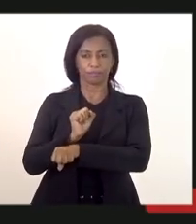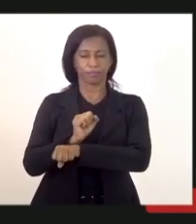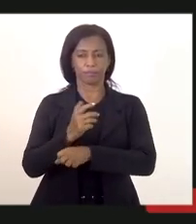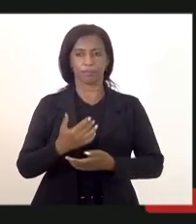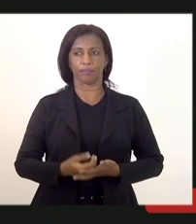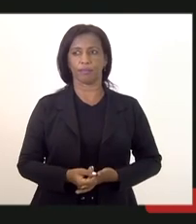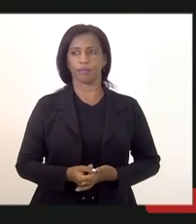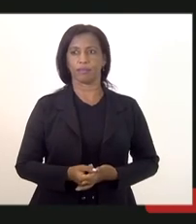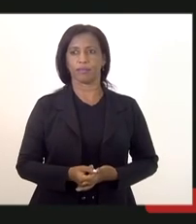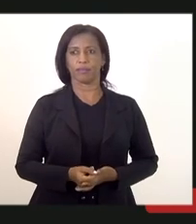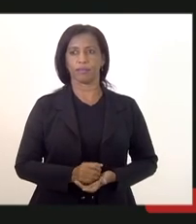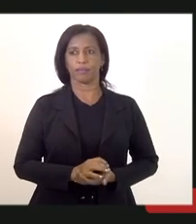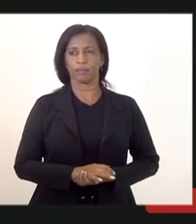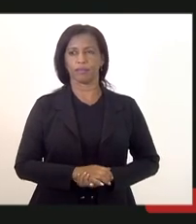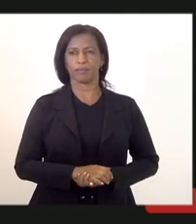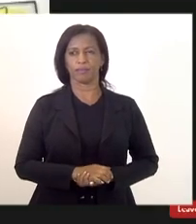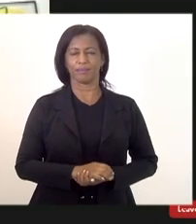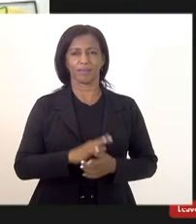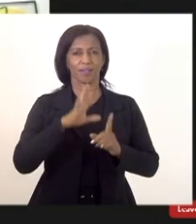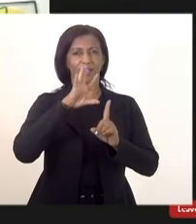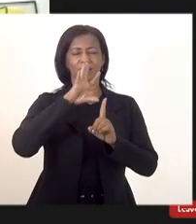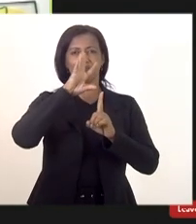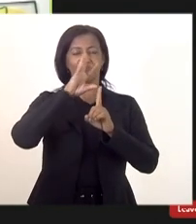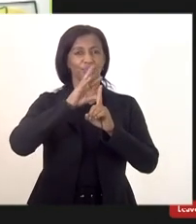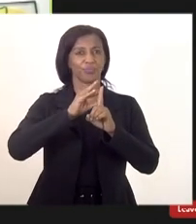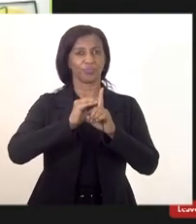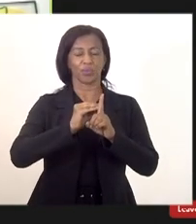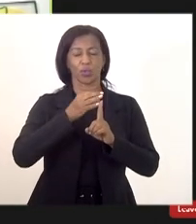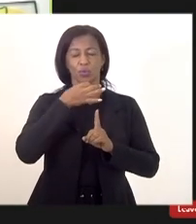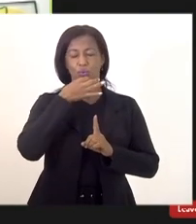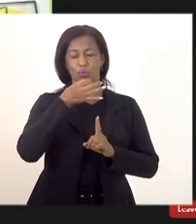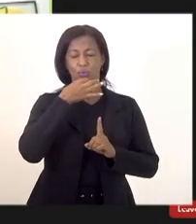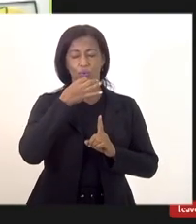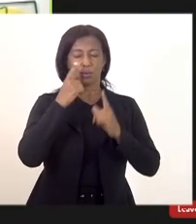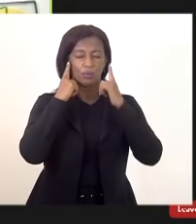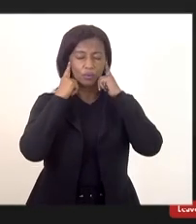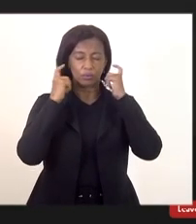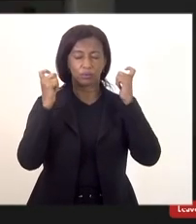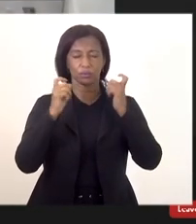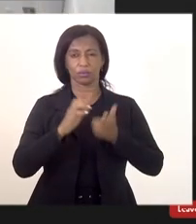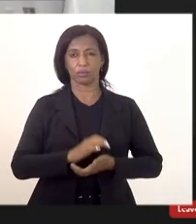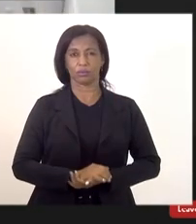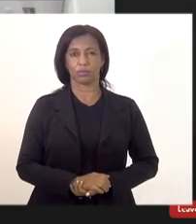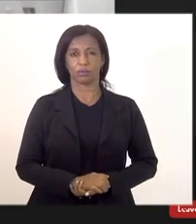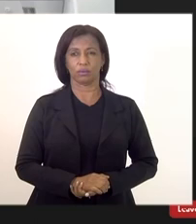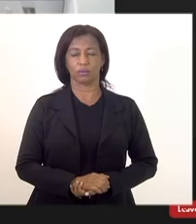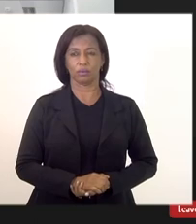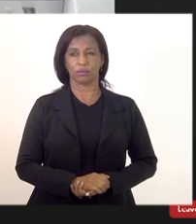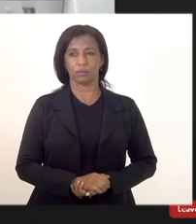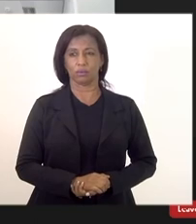para se preparar o seu microfone está aberto secretário secretário